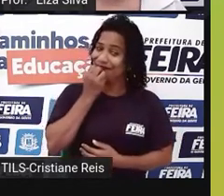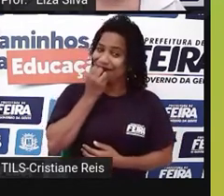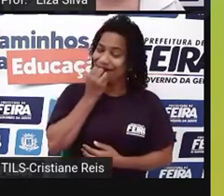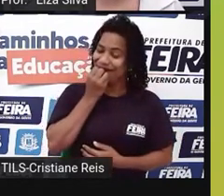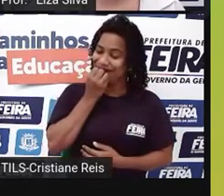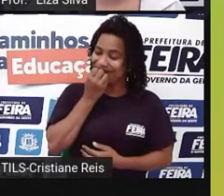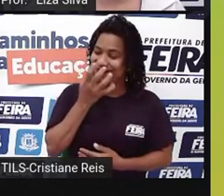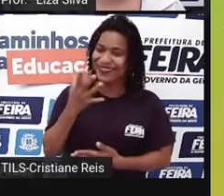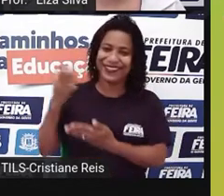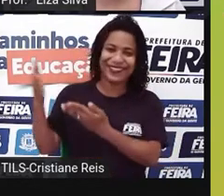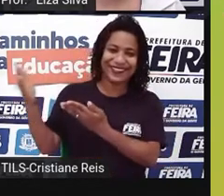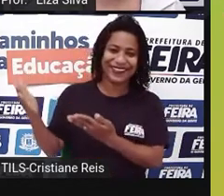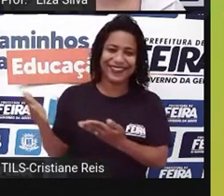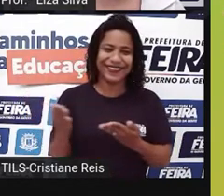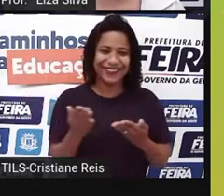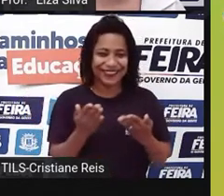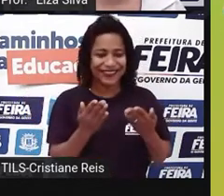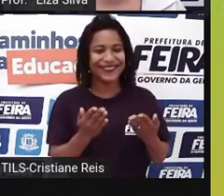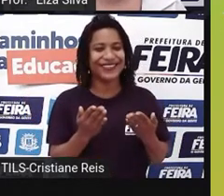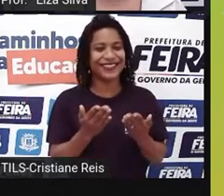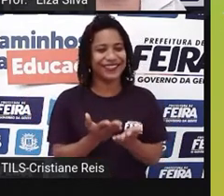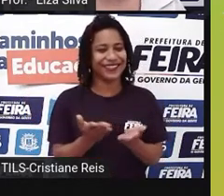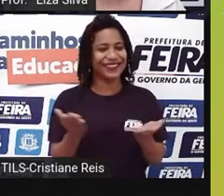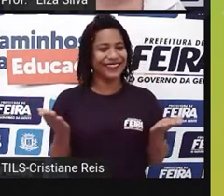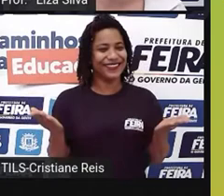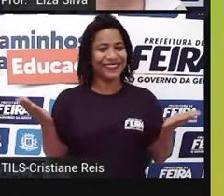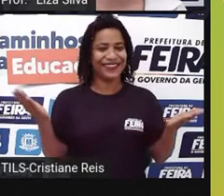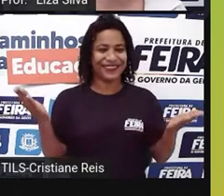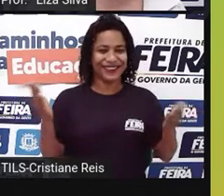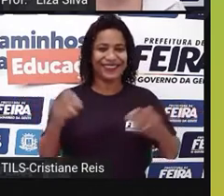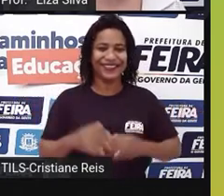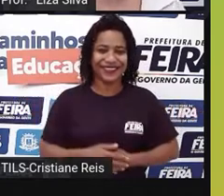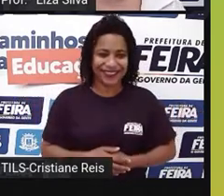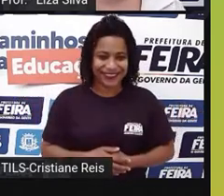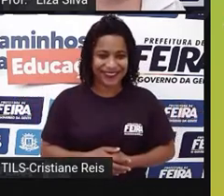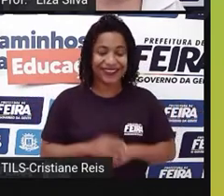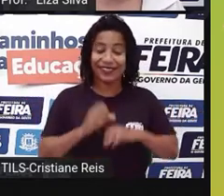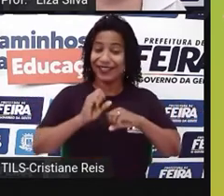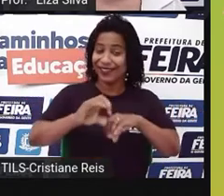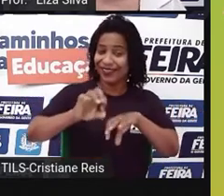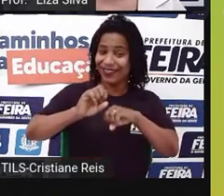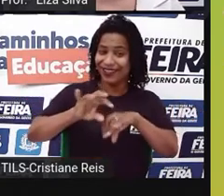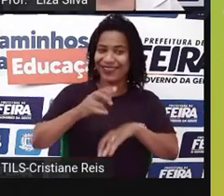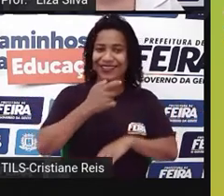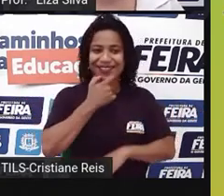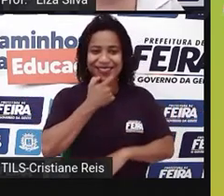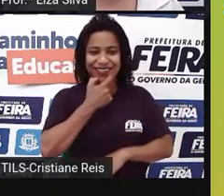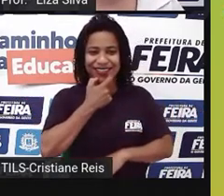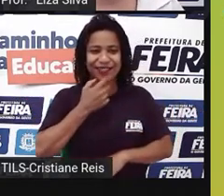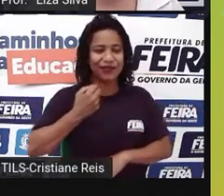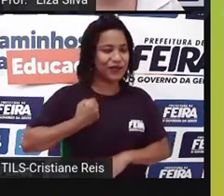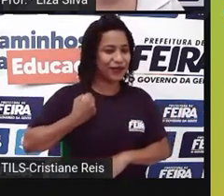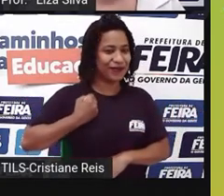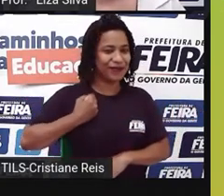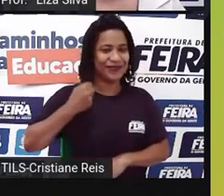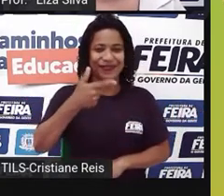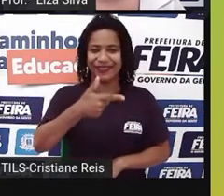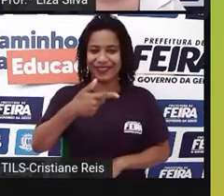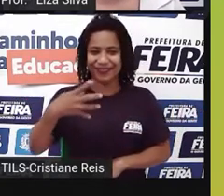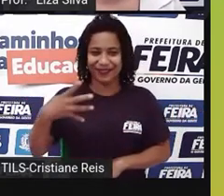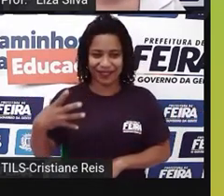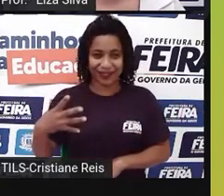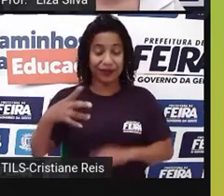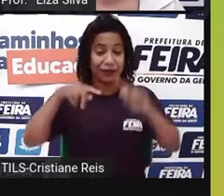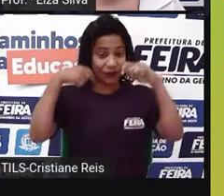nossa aula de inglês número 24. Eu